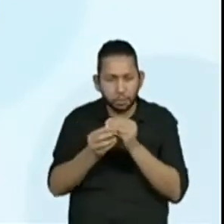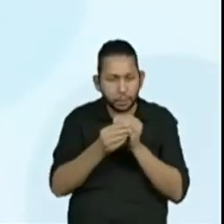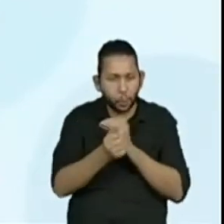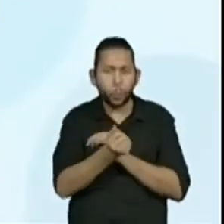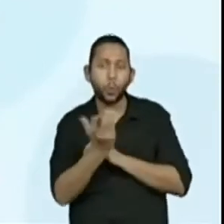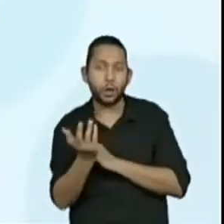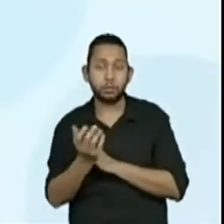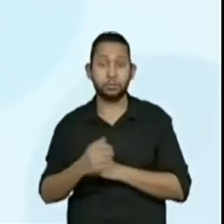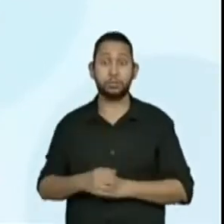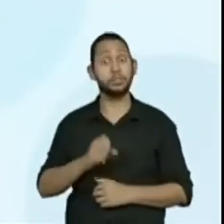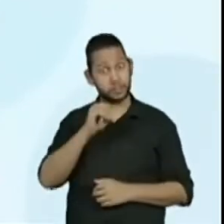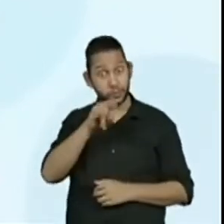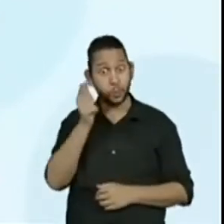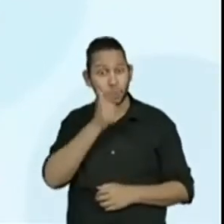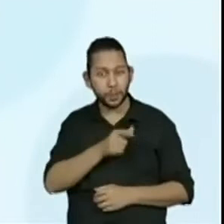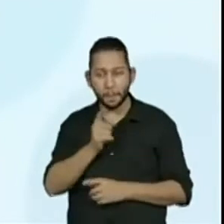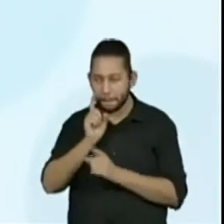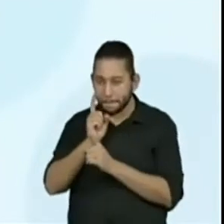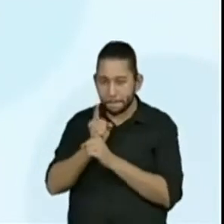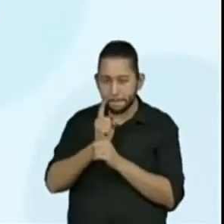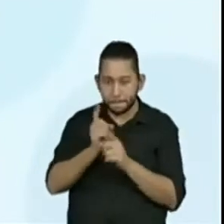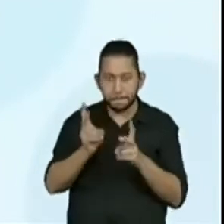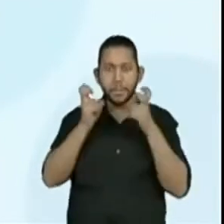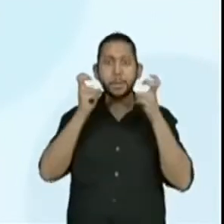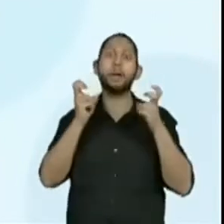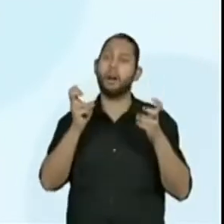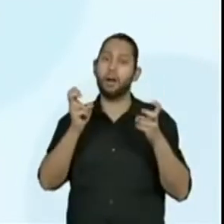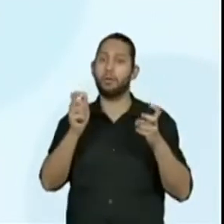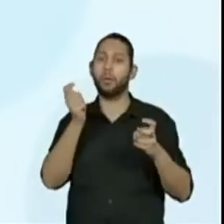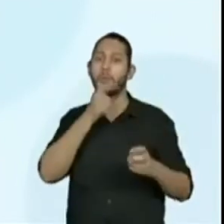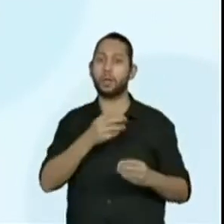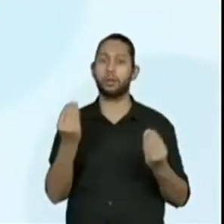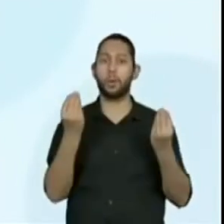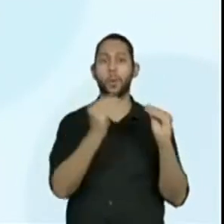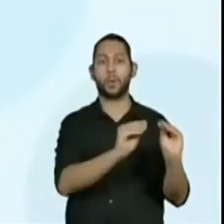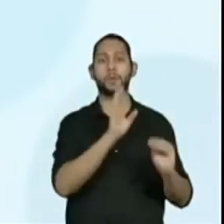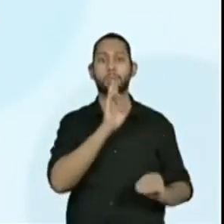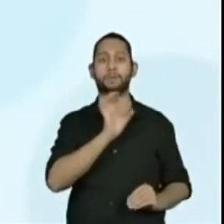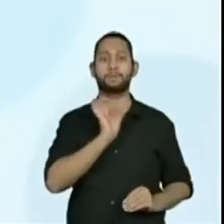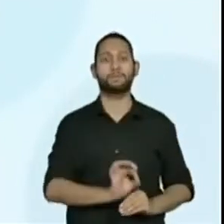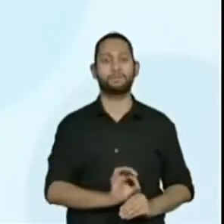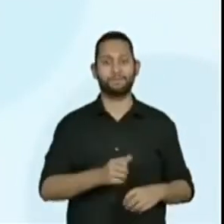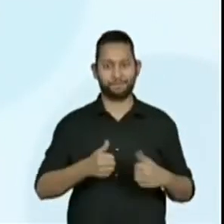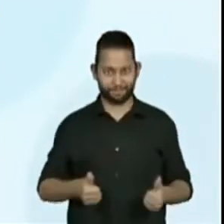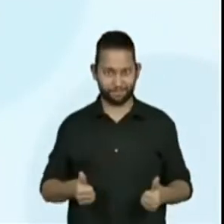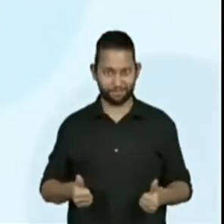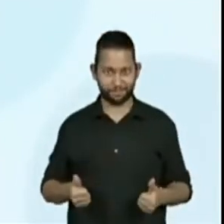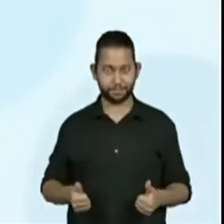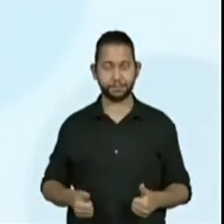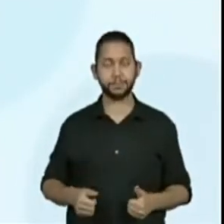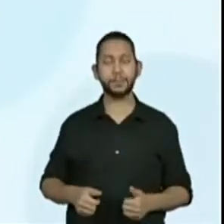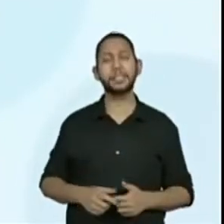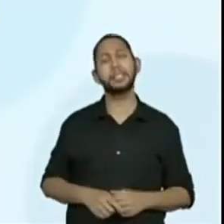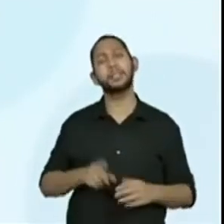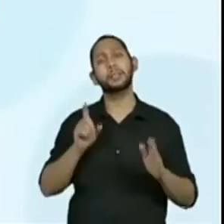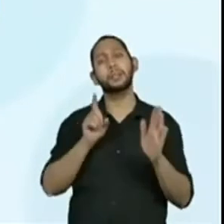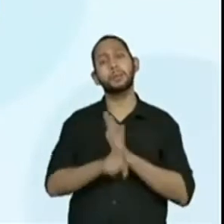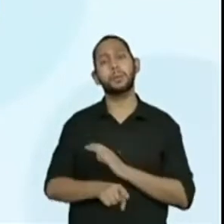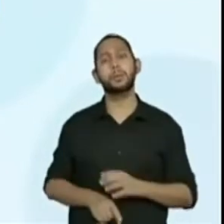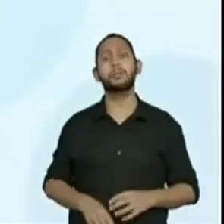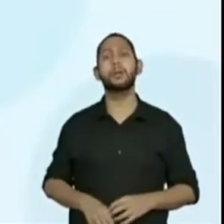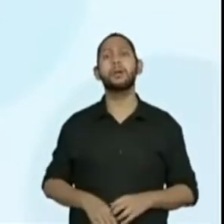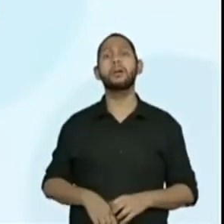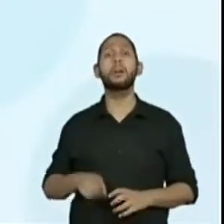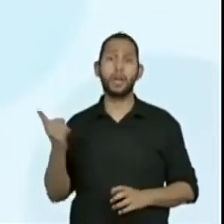Se eu não compreender sua regularidade, não consigo completar a sequência. E outra coisa, por que essa regra é